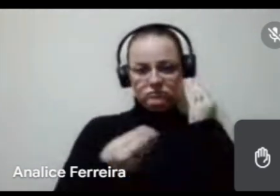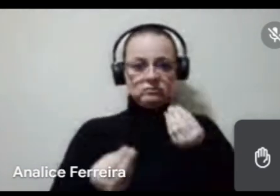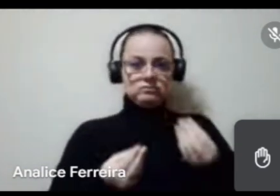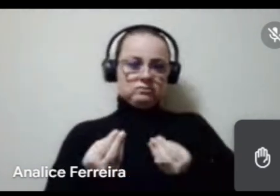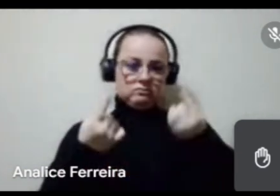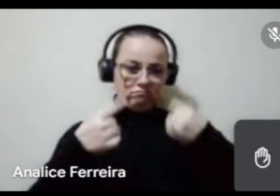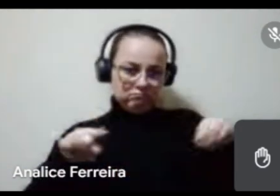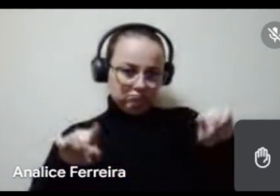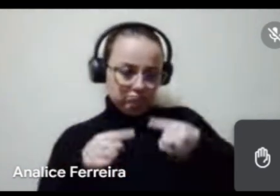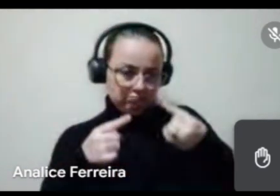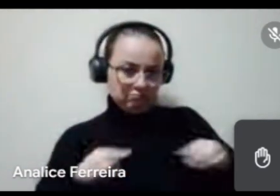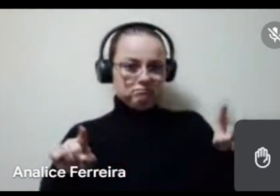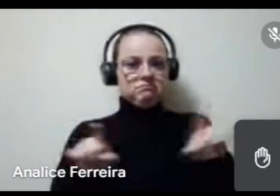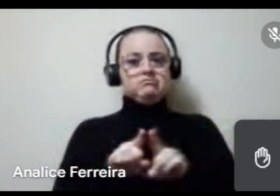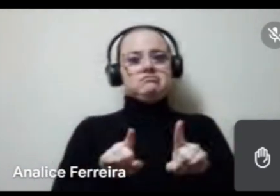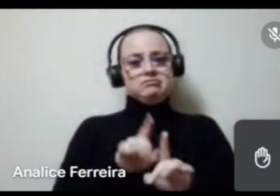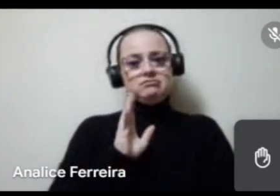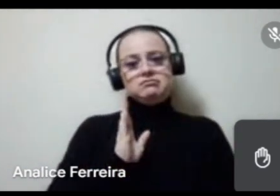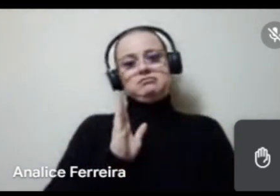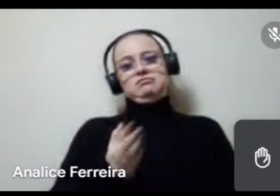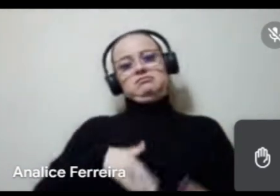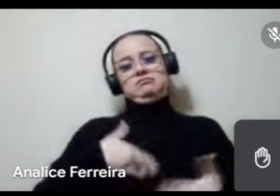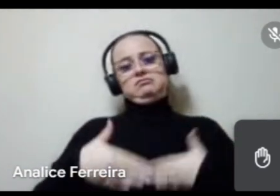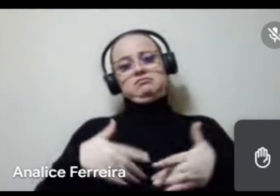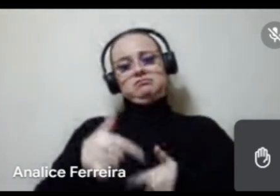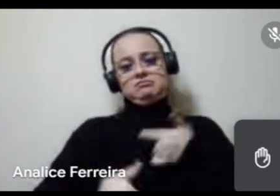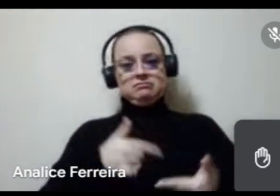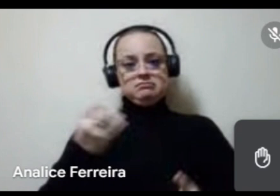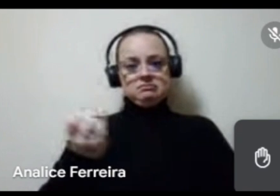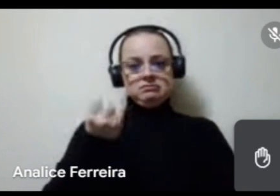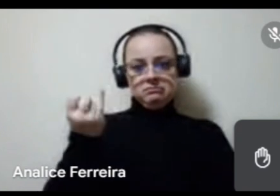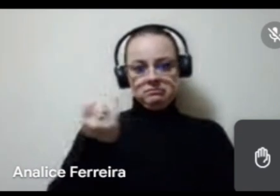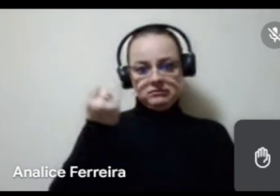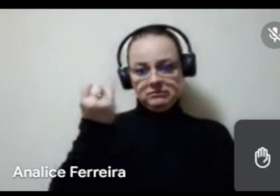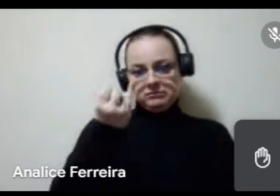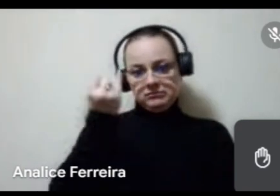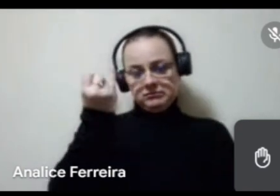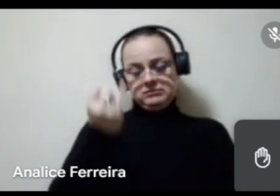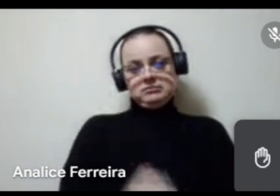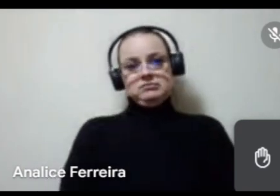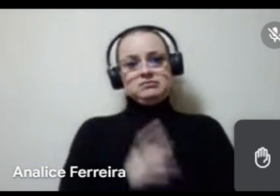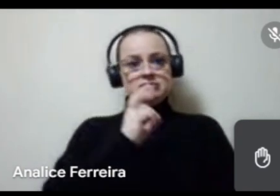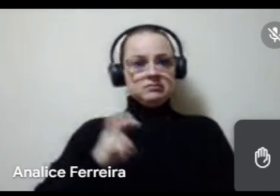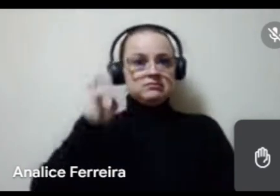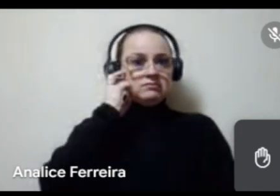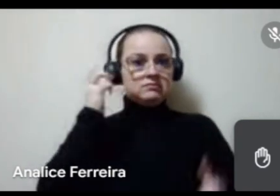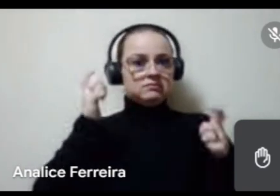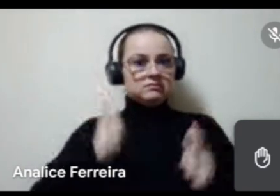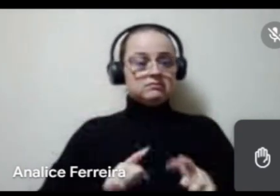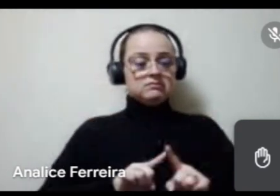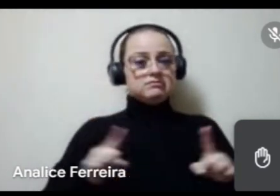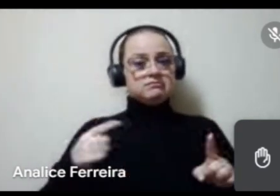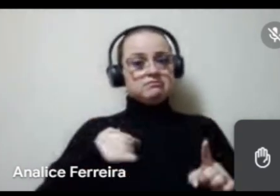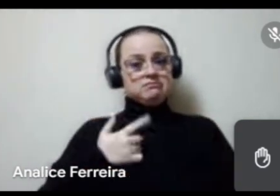músicos, músicos, que já desempenham um trabalho importante na cultura local, mas eu